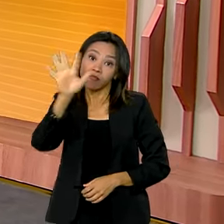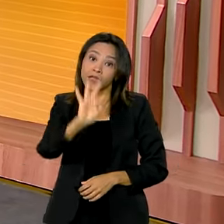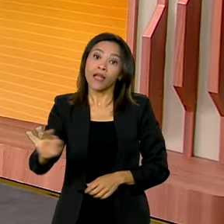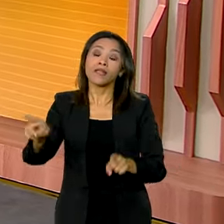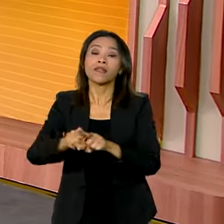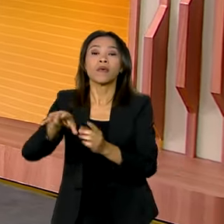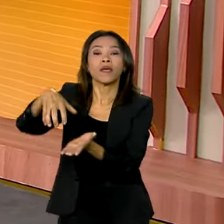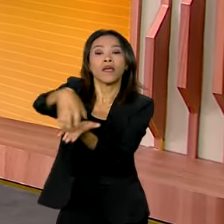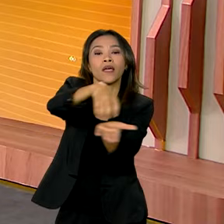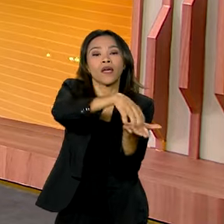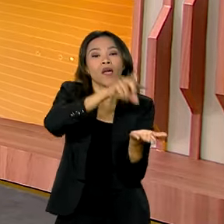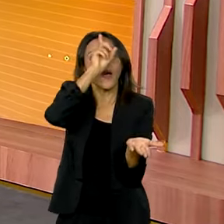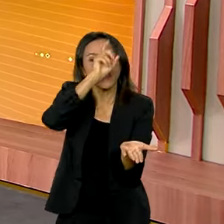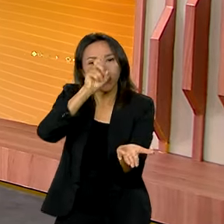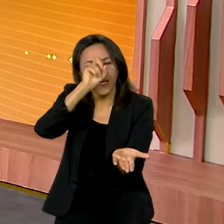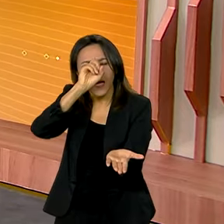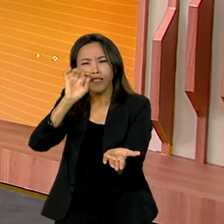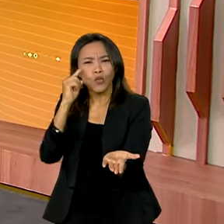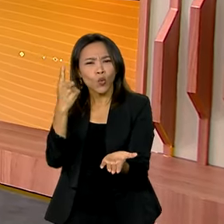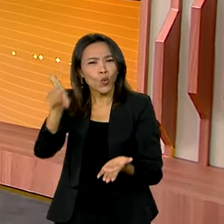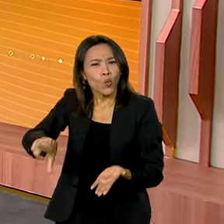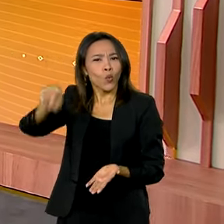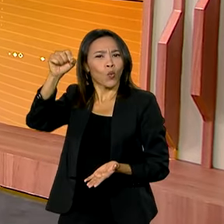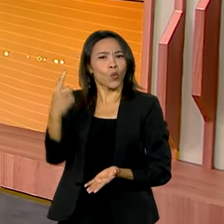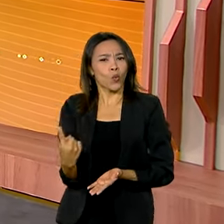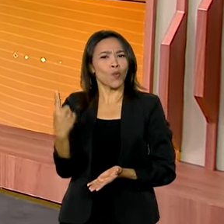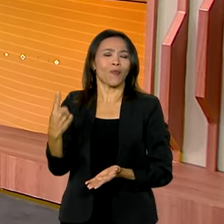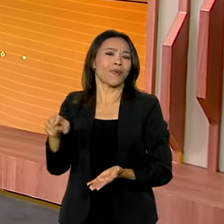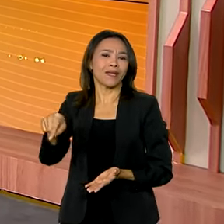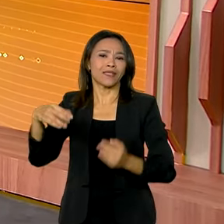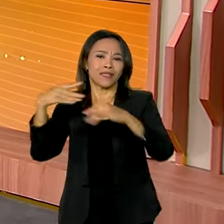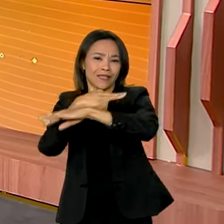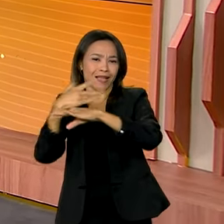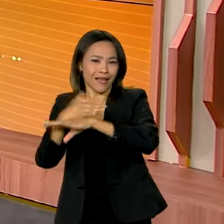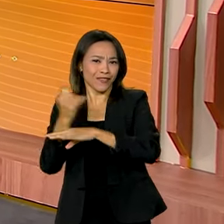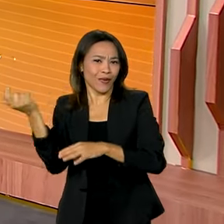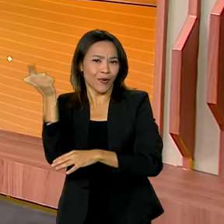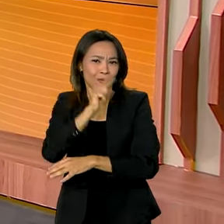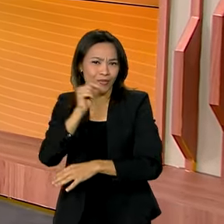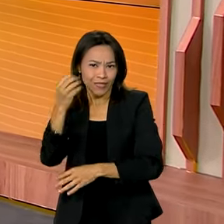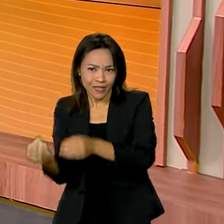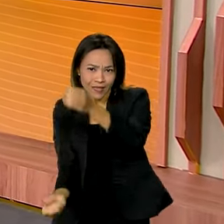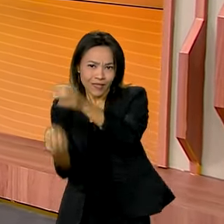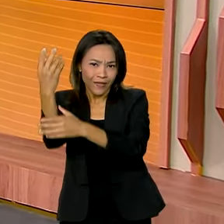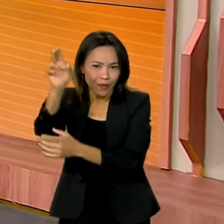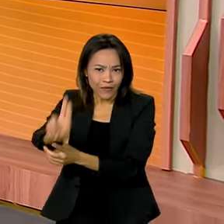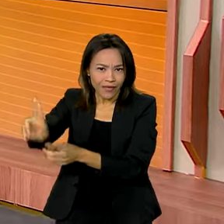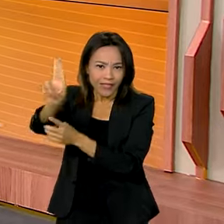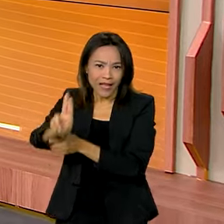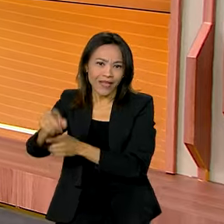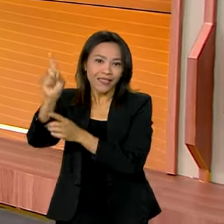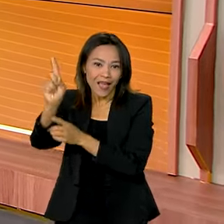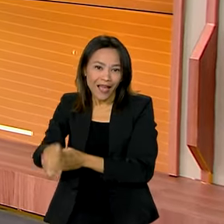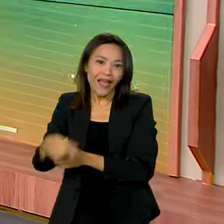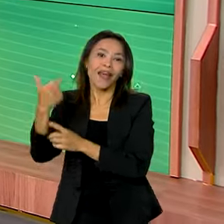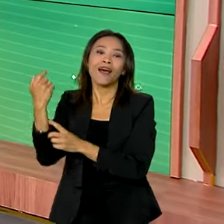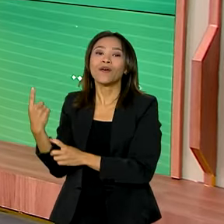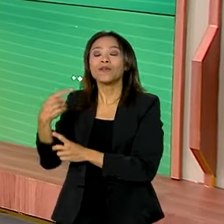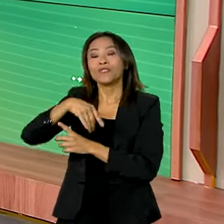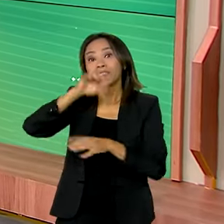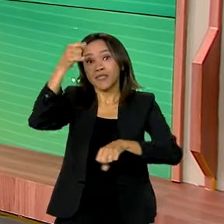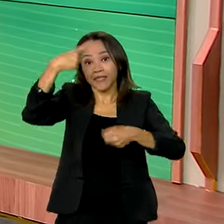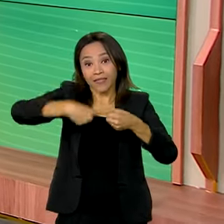universitários. Uma das cidades que vai ganhar um campus universitário é São Gabriel da Cachoeira, no Amazonas.